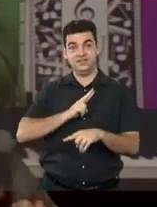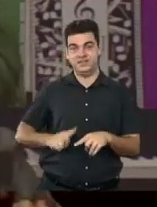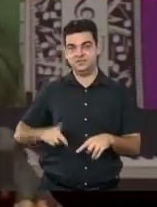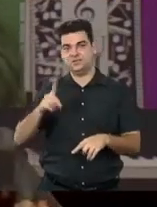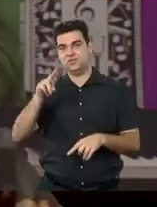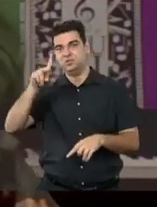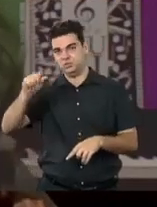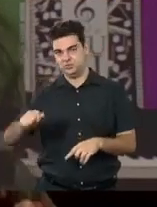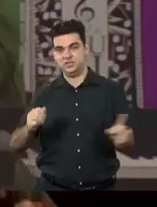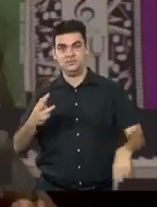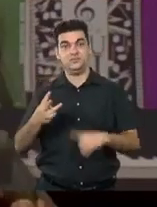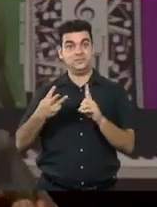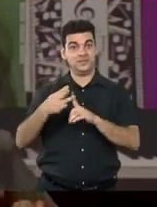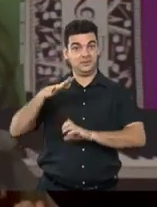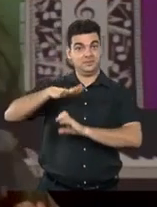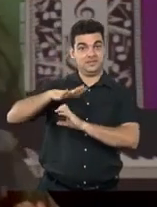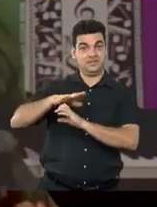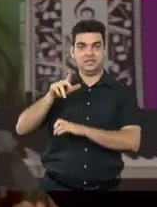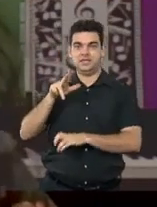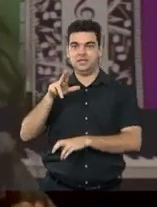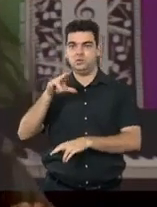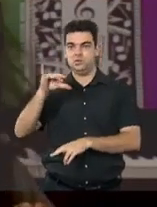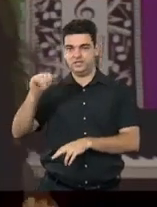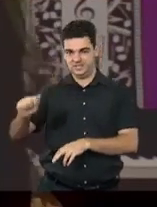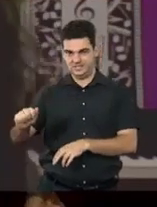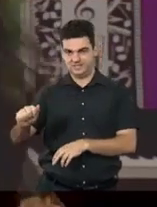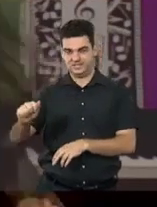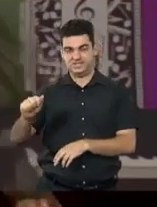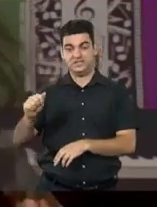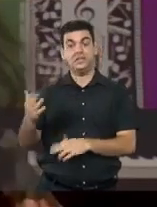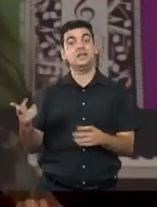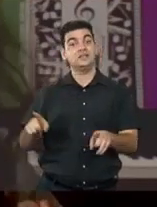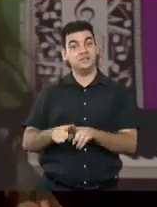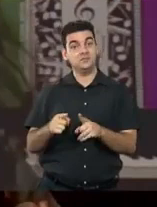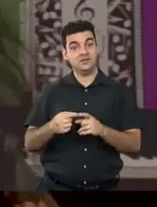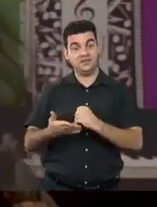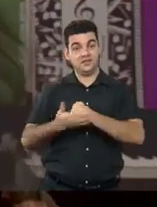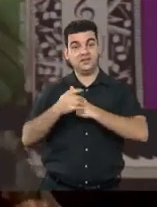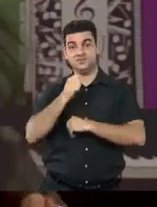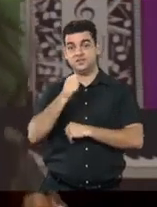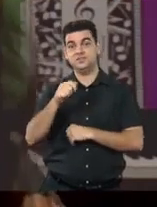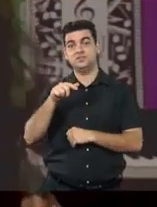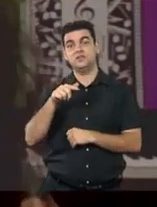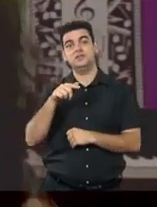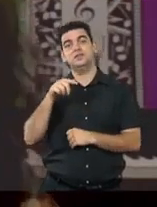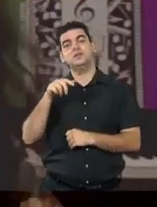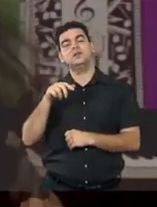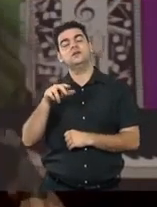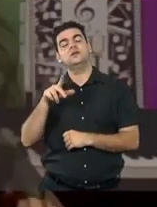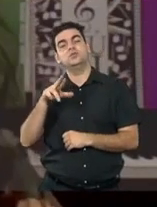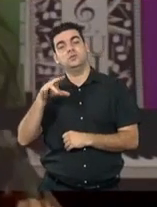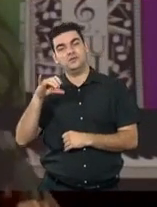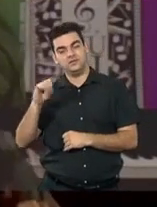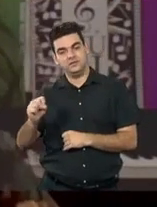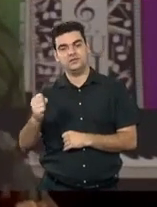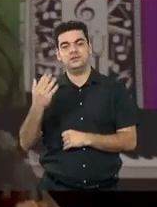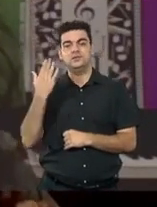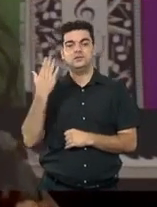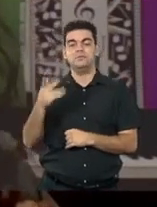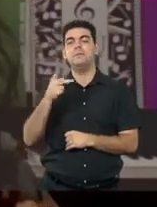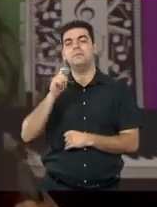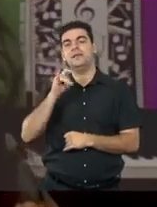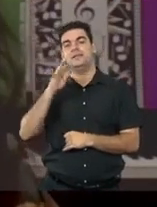Duda Salaberto, a empresária Luísa Helena Trajano e a nossa mediadora Petra Chaves, mulheres que nos brindaram nesta